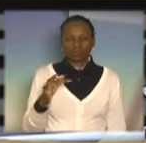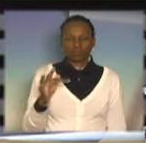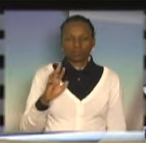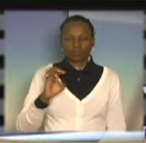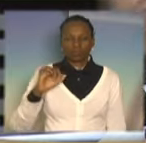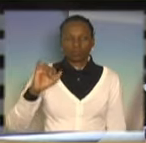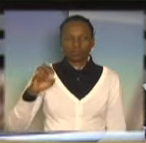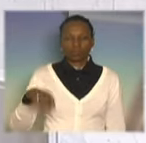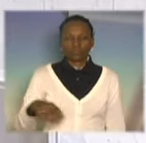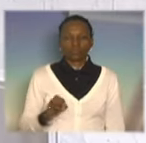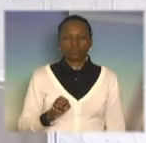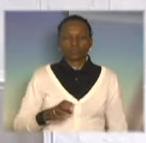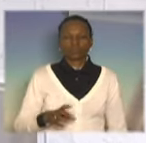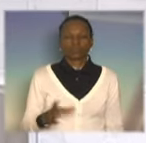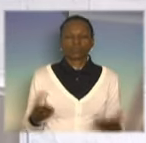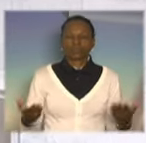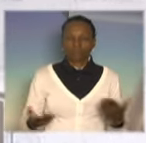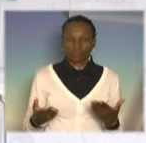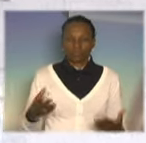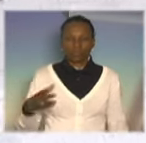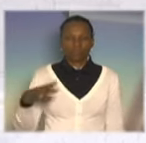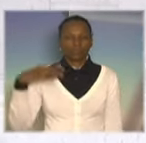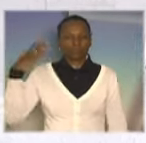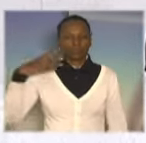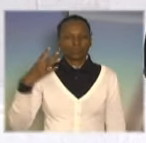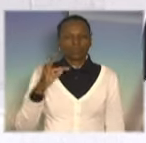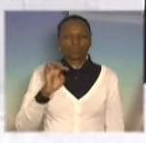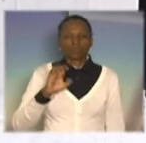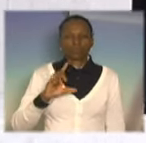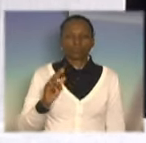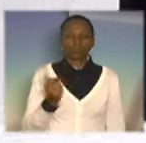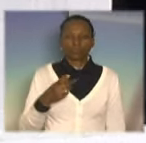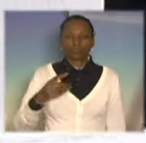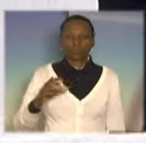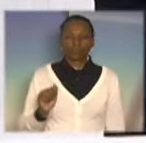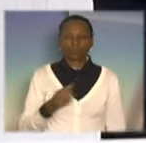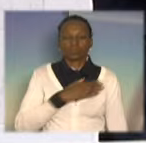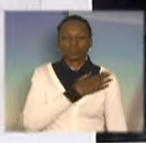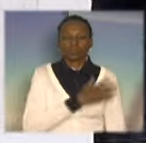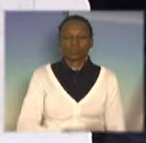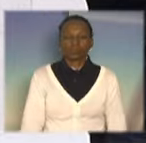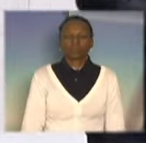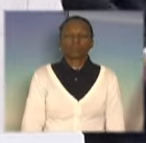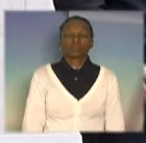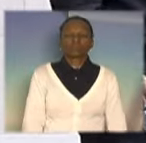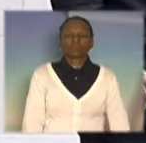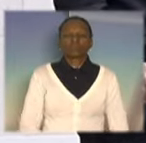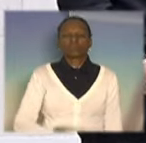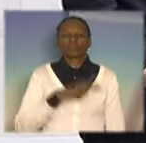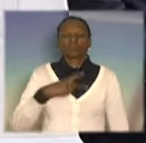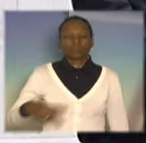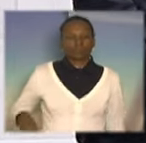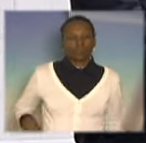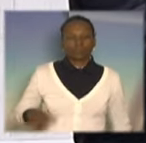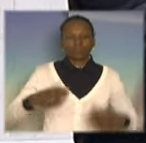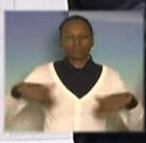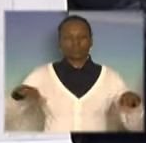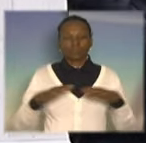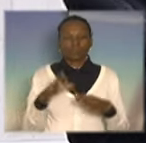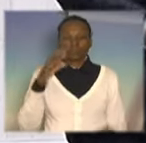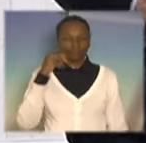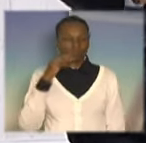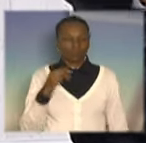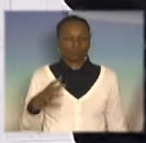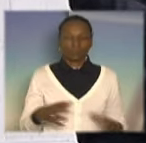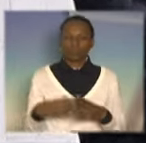Senhor presidente, deputado Jorge Atos, senhores deputados, senhora deputada, senhores funcionários aqui da Assembleia, senhores assessores, a